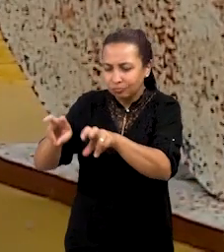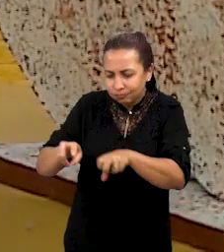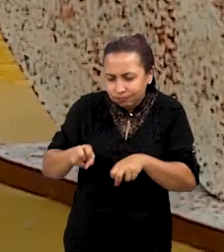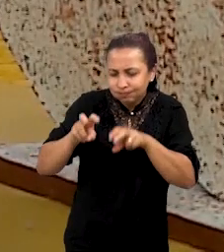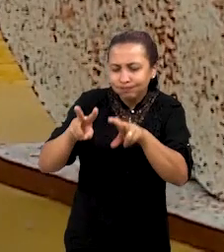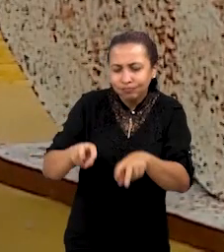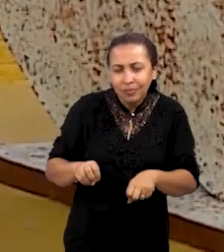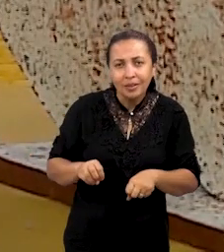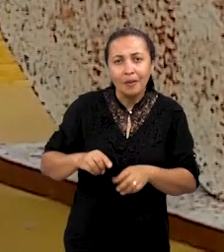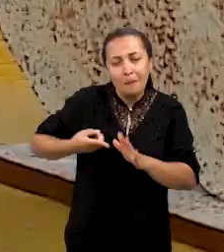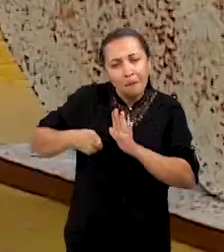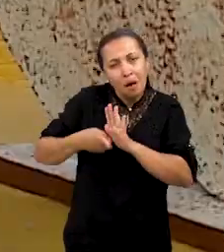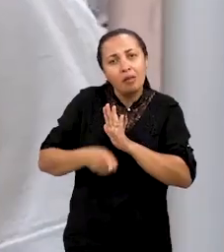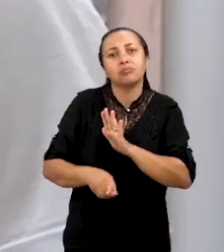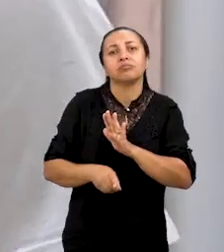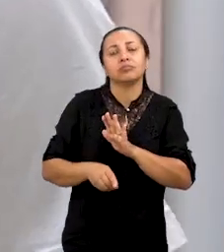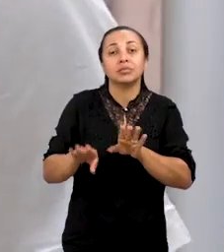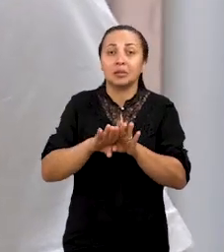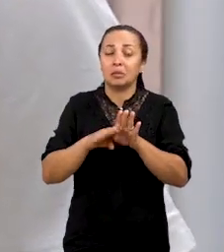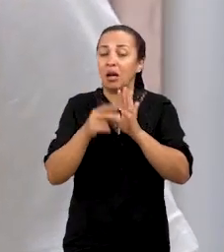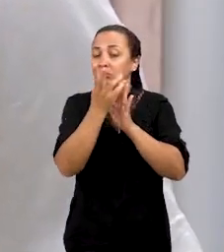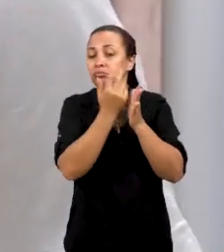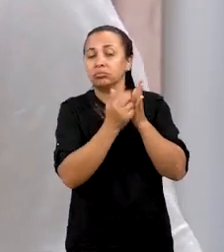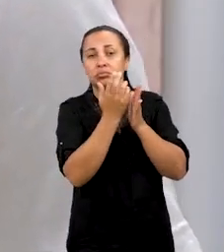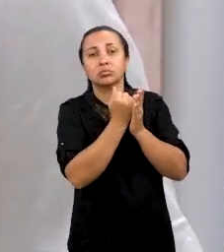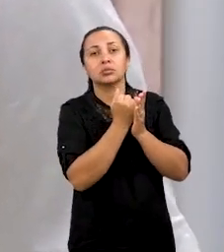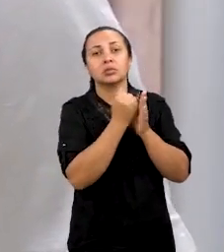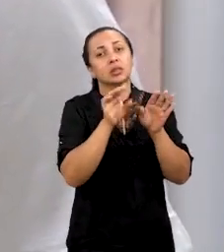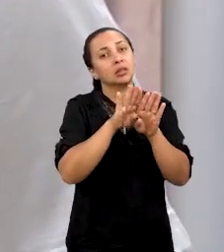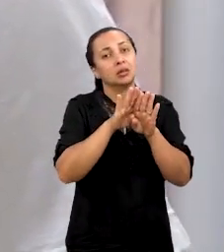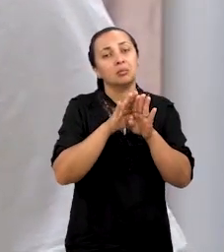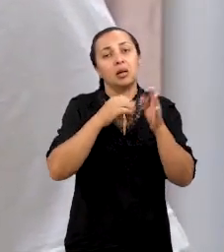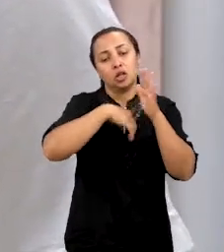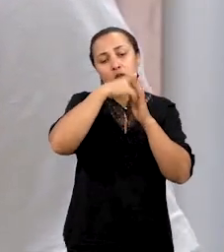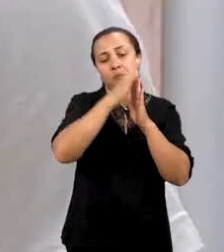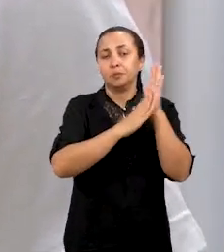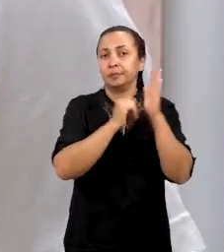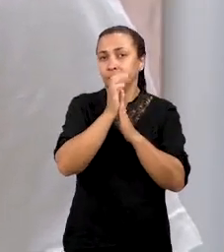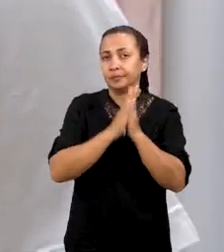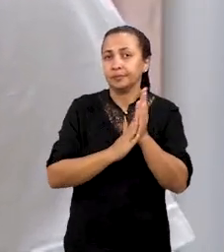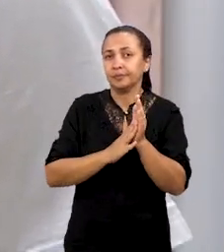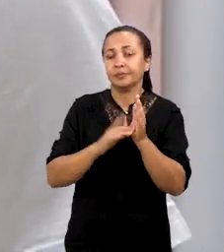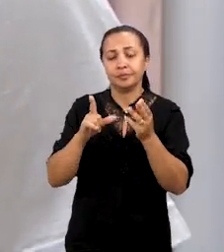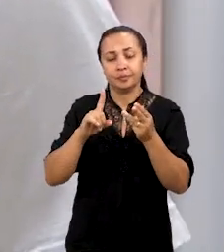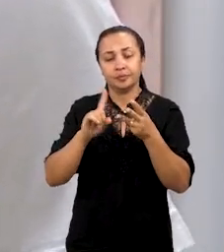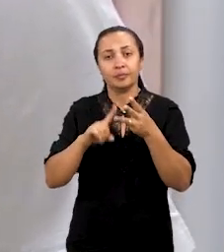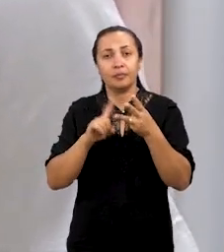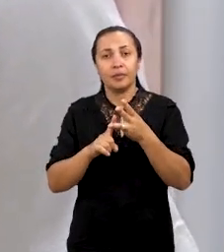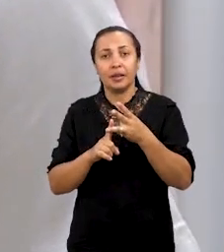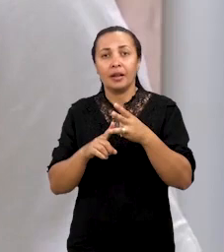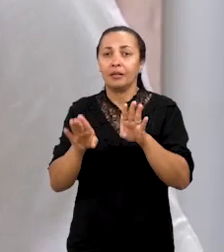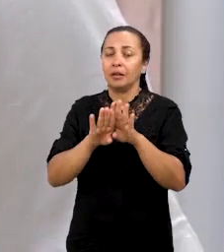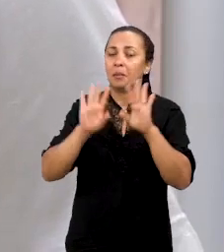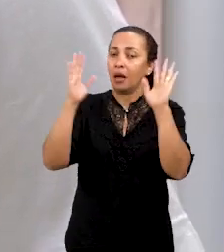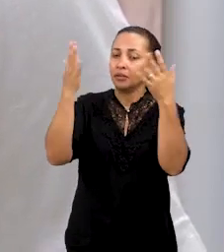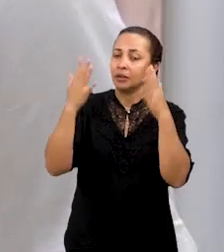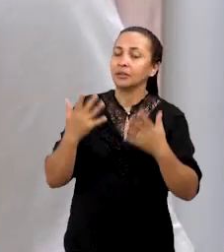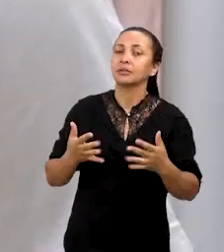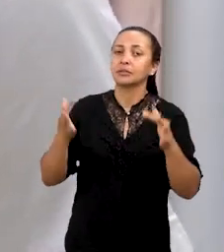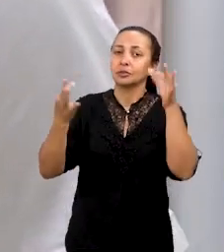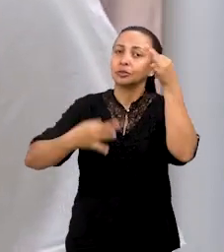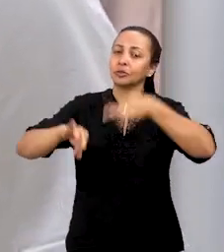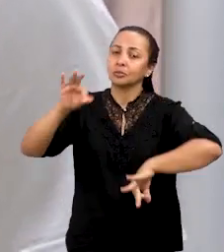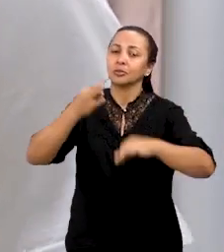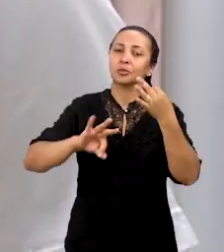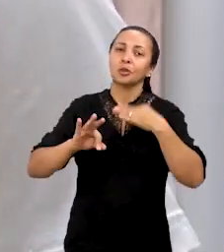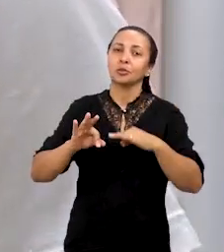com os sítios de arte rupestre, que envolvem tanto os sítios de gravura quanto os sítios de pintura. E a gente tem as etapas de análise de laboratório, que é quando